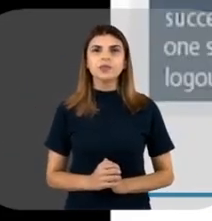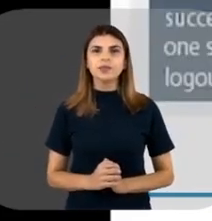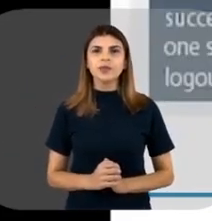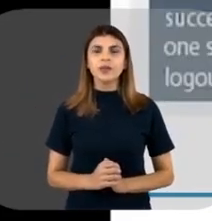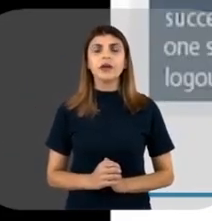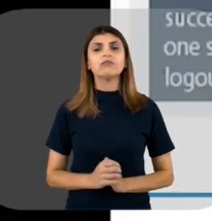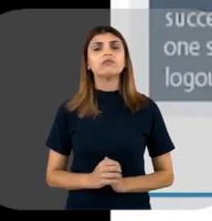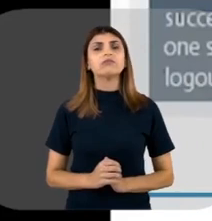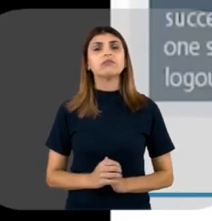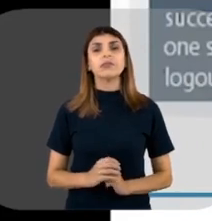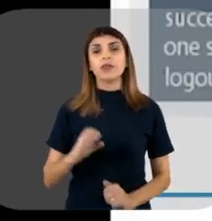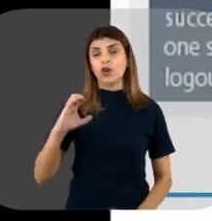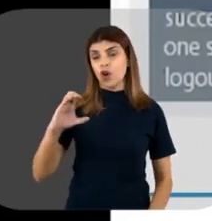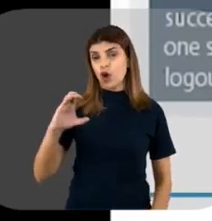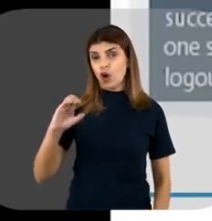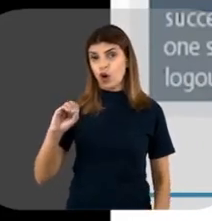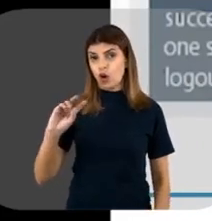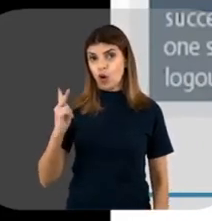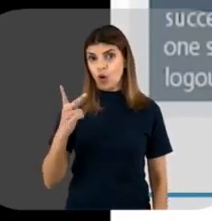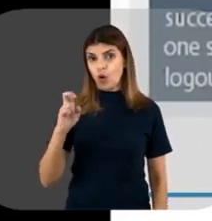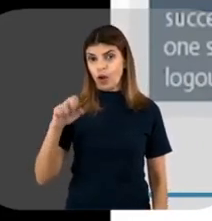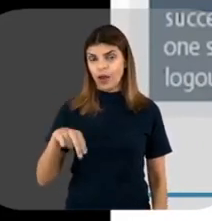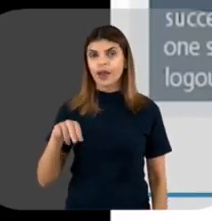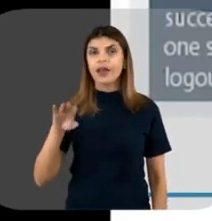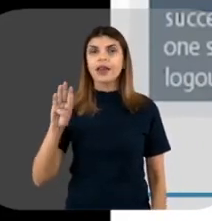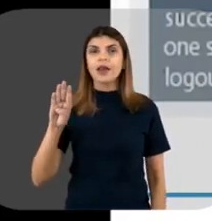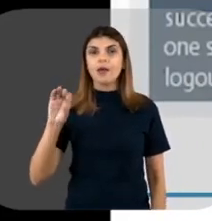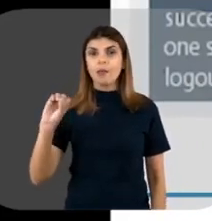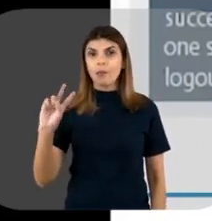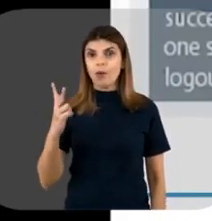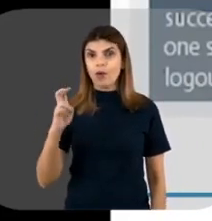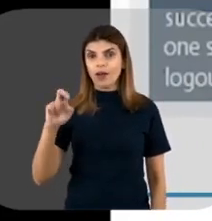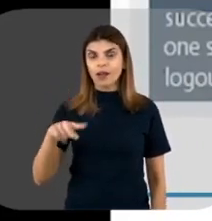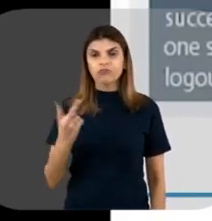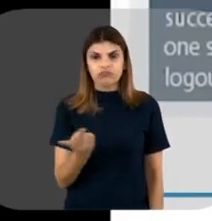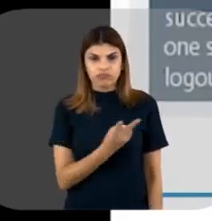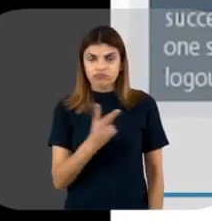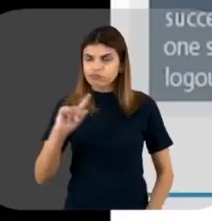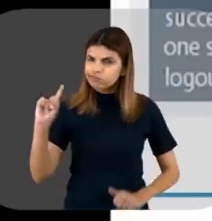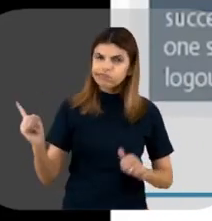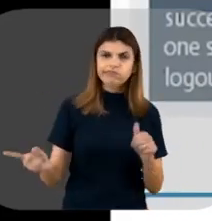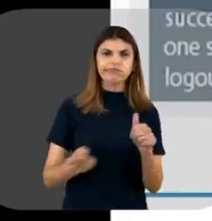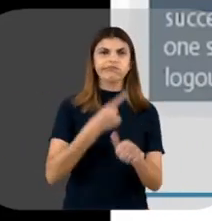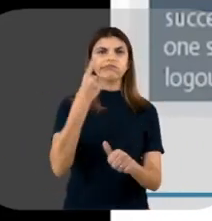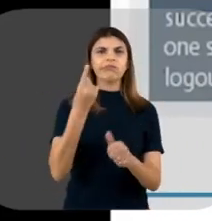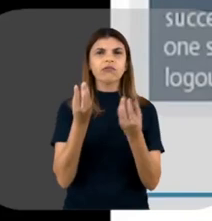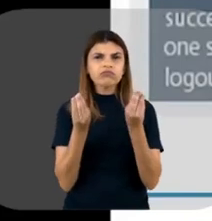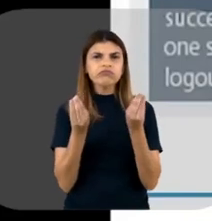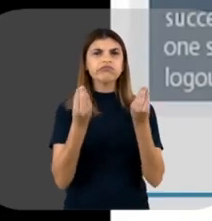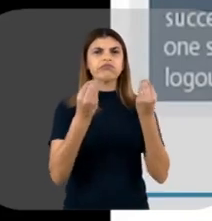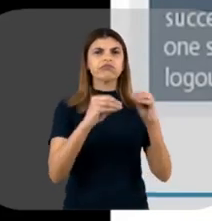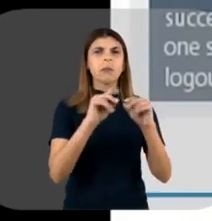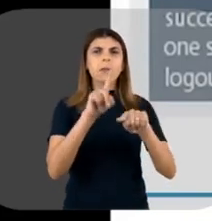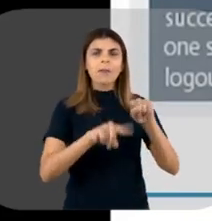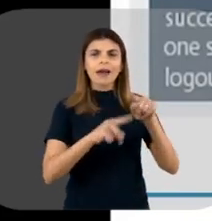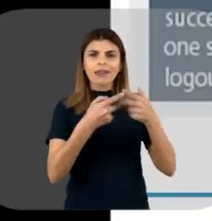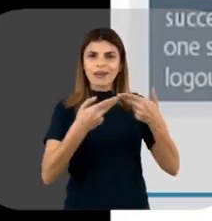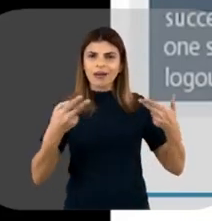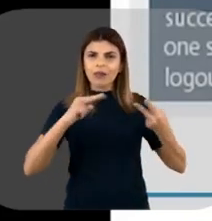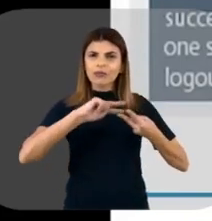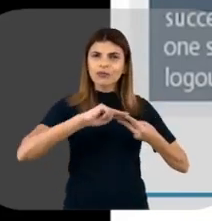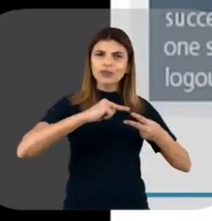Em seguida, o Korn e o Boyer, eles foram os primeiros a inserir um material